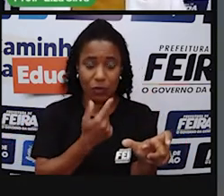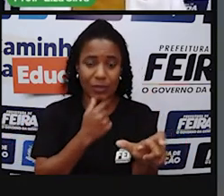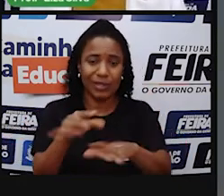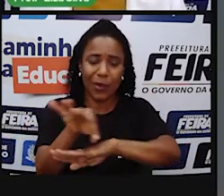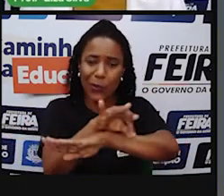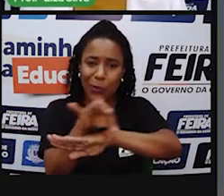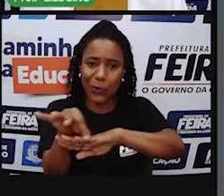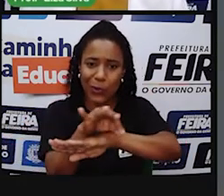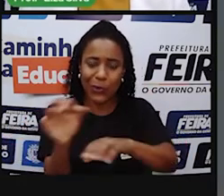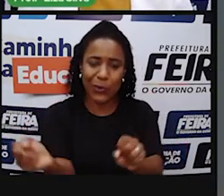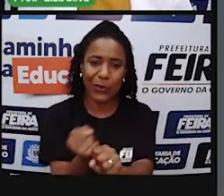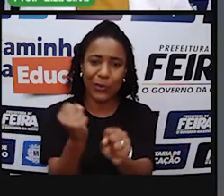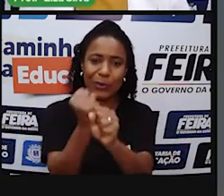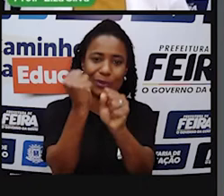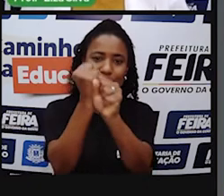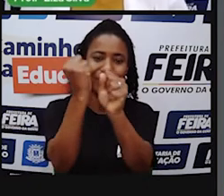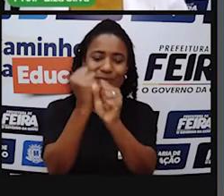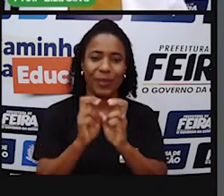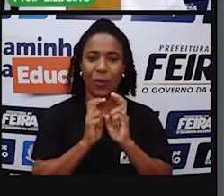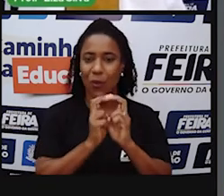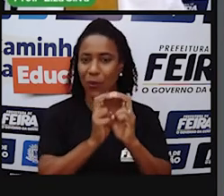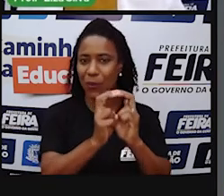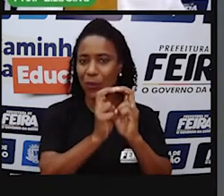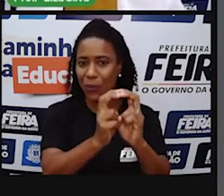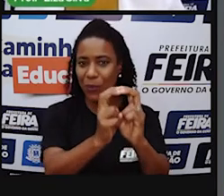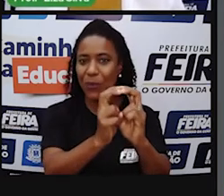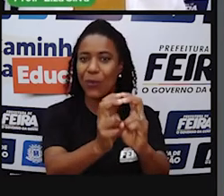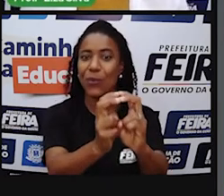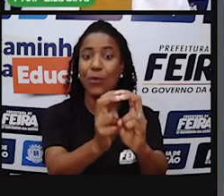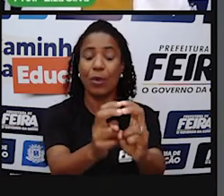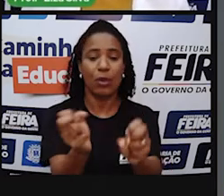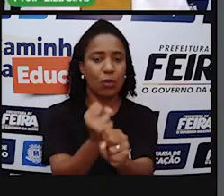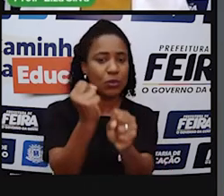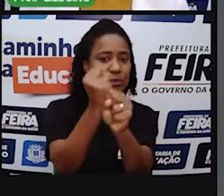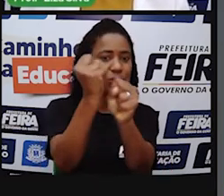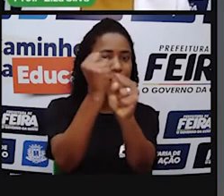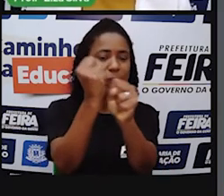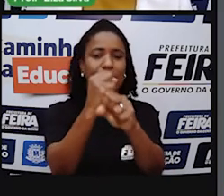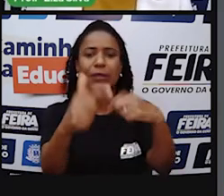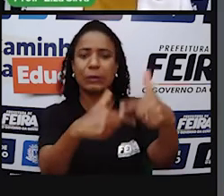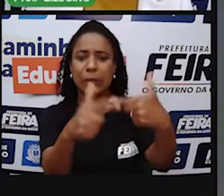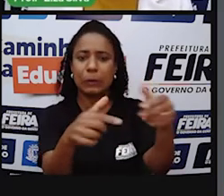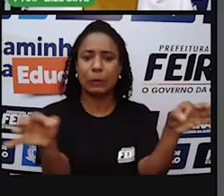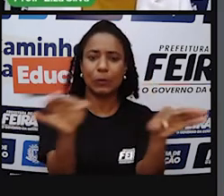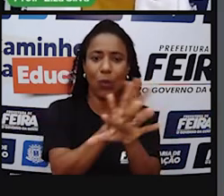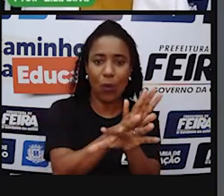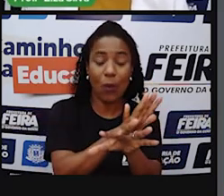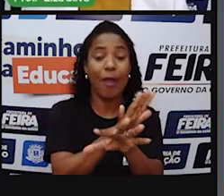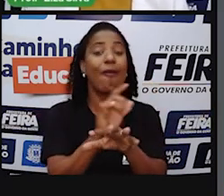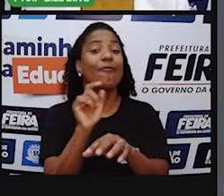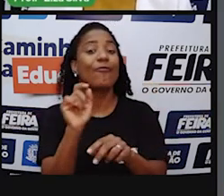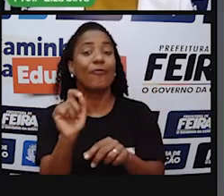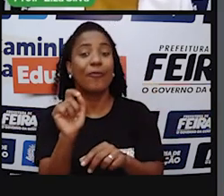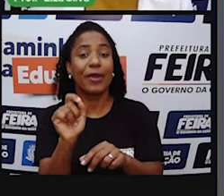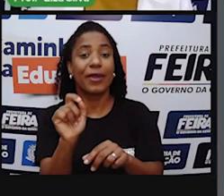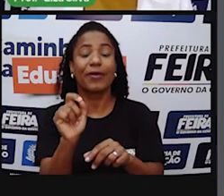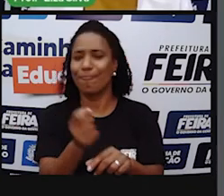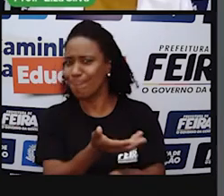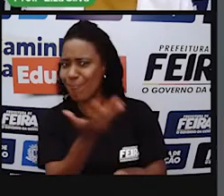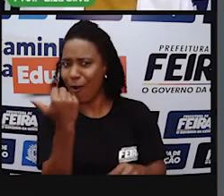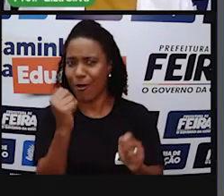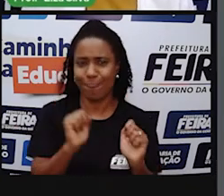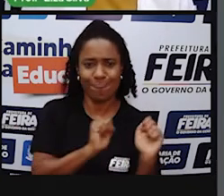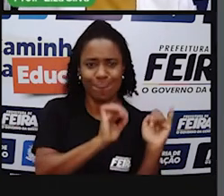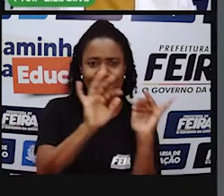E durante a construção dessa ferrovia Esses ingleses eles promoviam festas Bailes